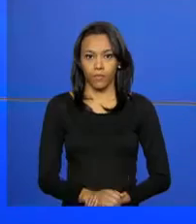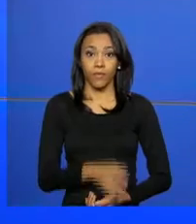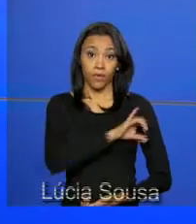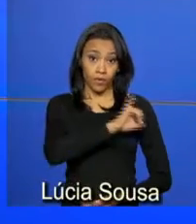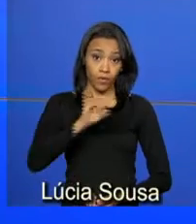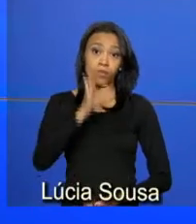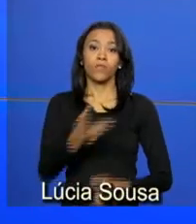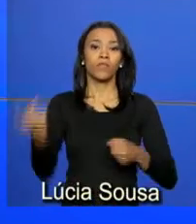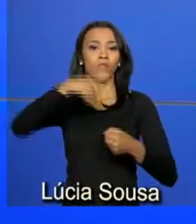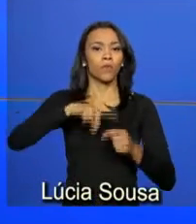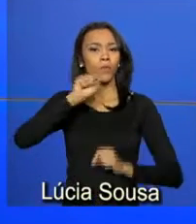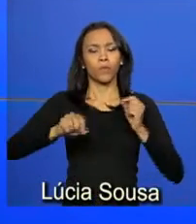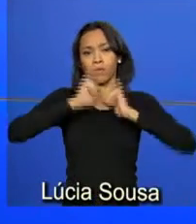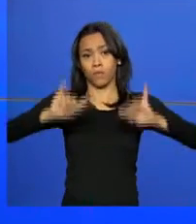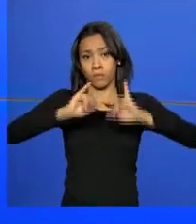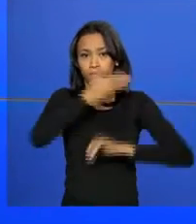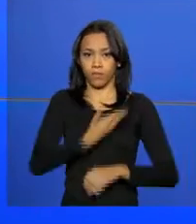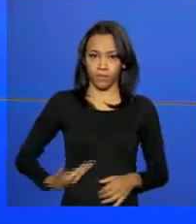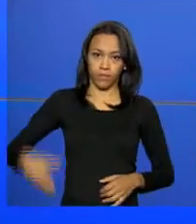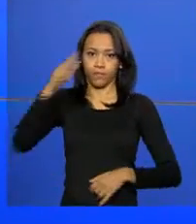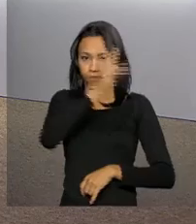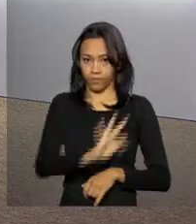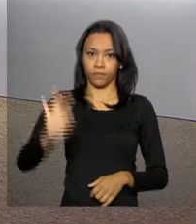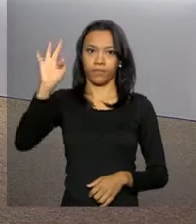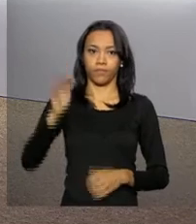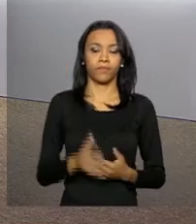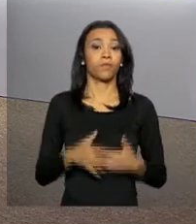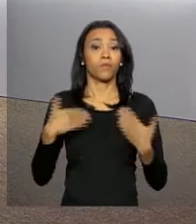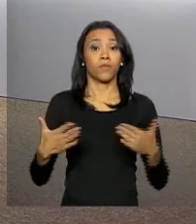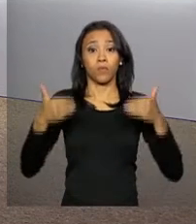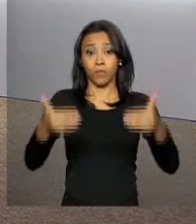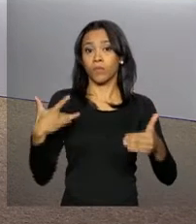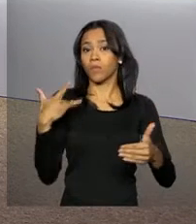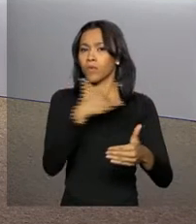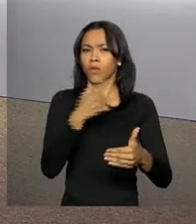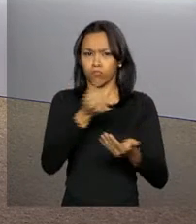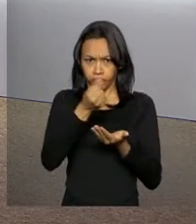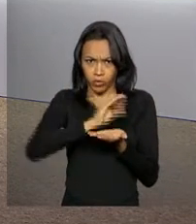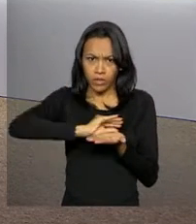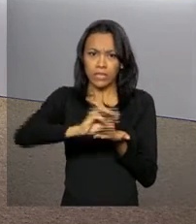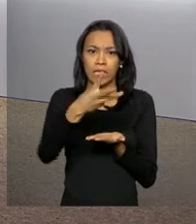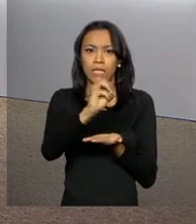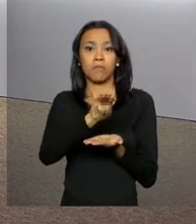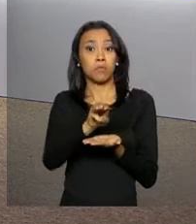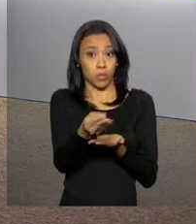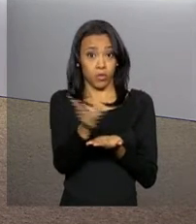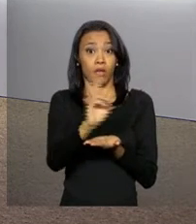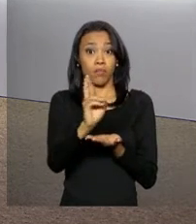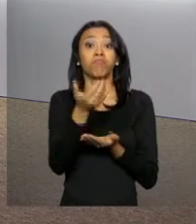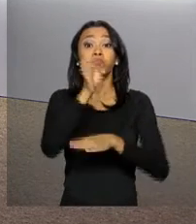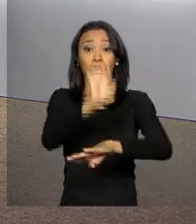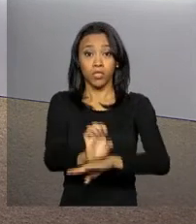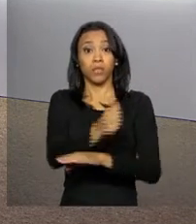Olá, voltamos com as notícias do Poder Executivo Federal. O Ministério da Saúde vai destinar 30 milhões de reais para o estado do Rio